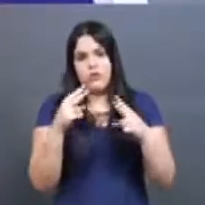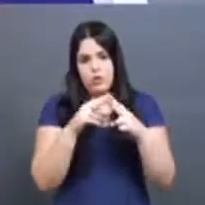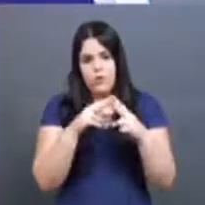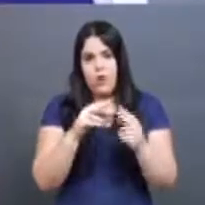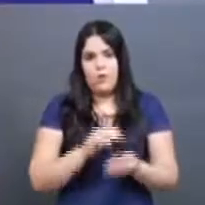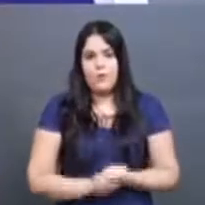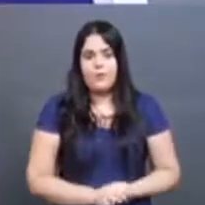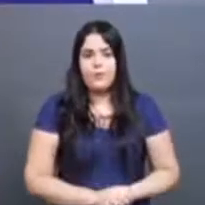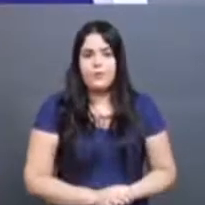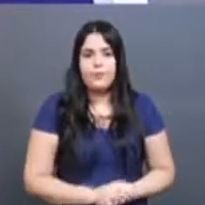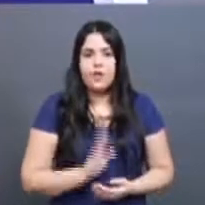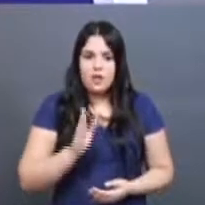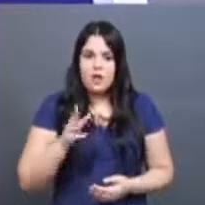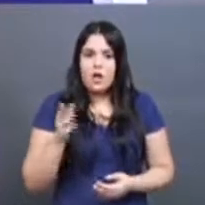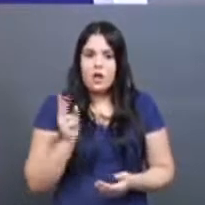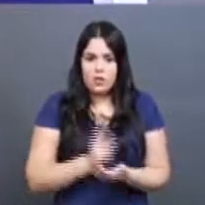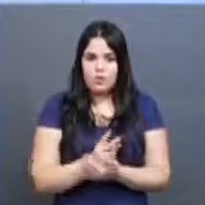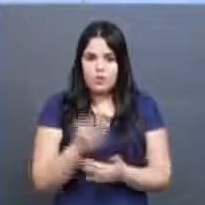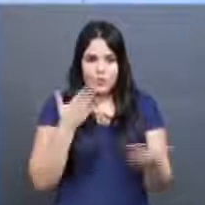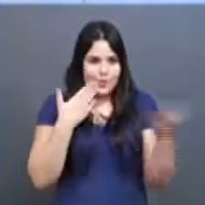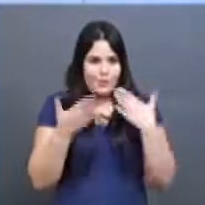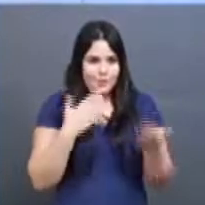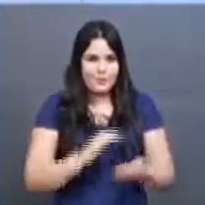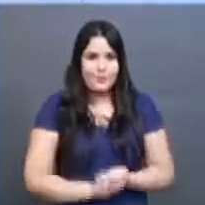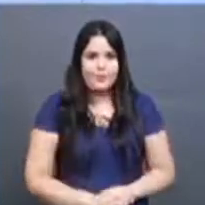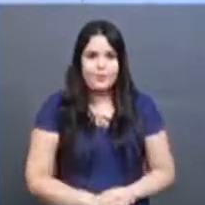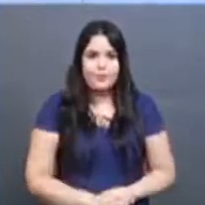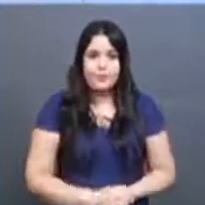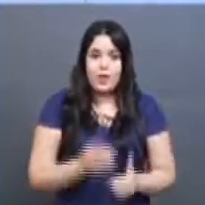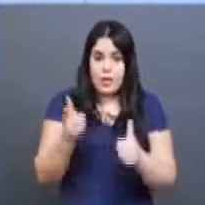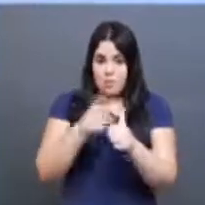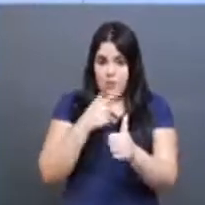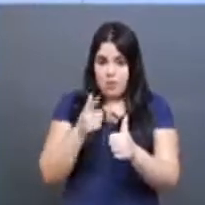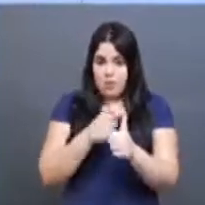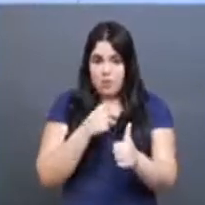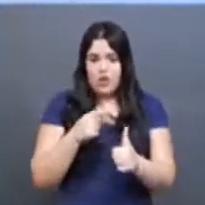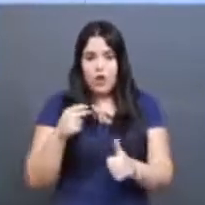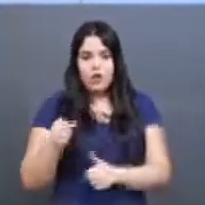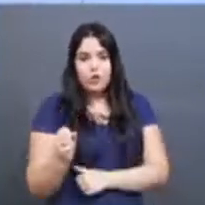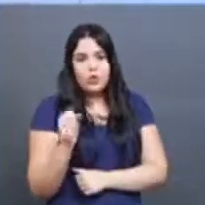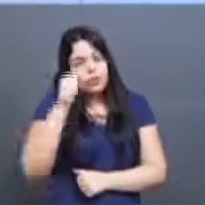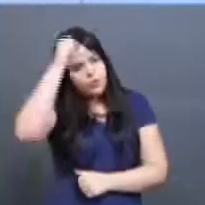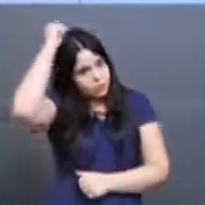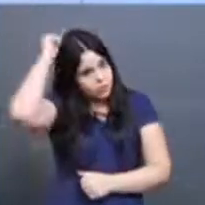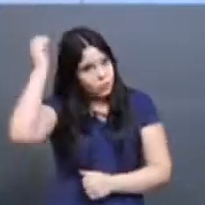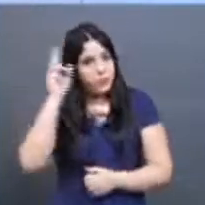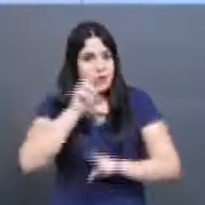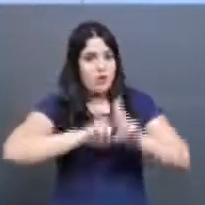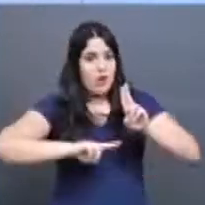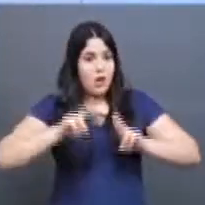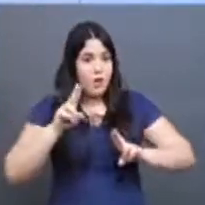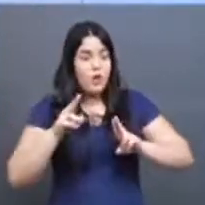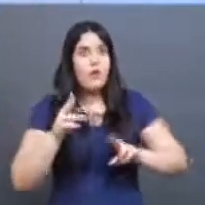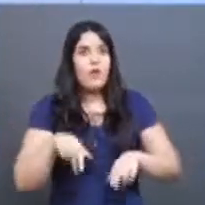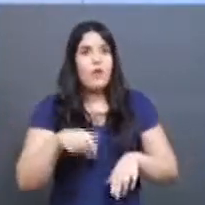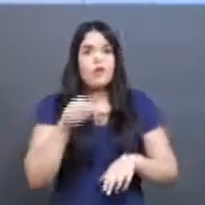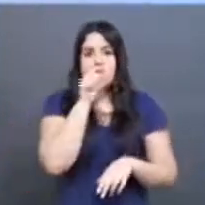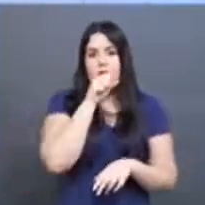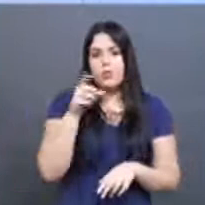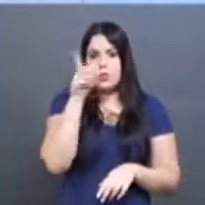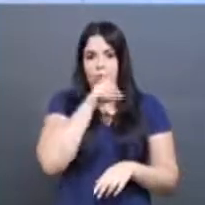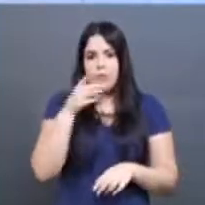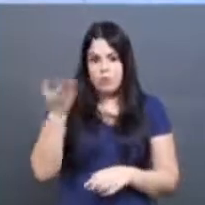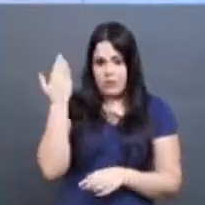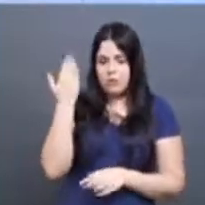Muito bom, a gente volta já já com o nosso debate. A primeira etapa do vestibular da Universidade Federal de Uberlândia aconteceu no último fim de